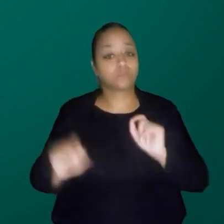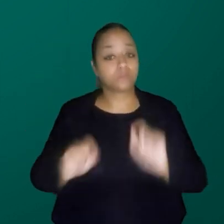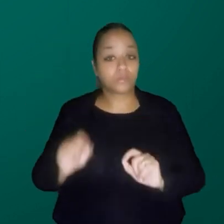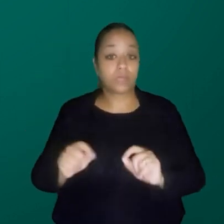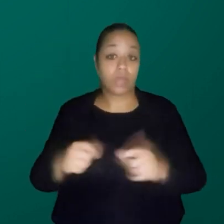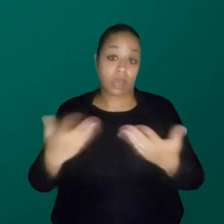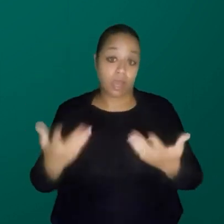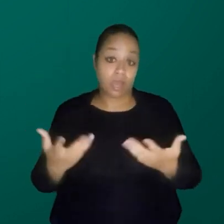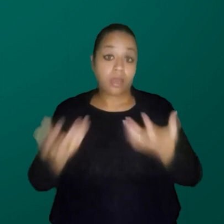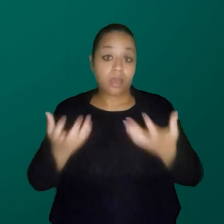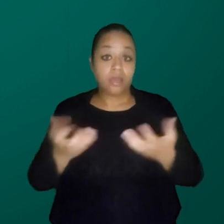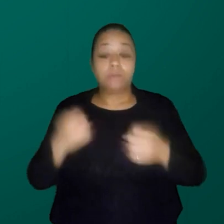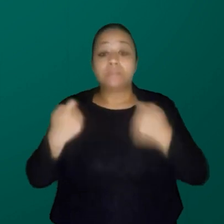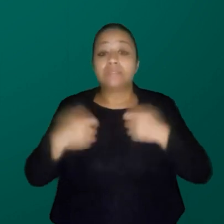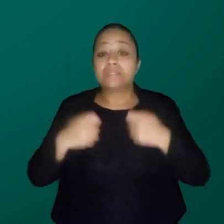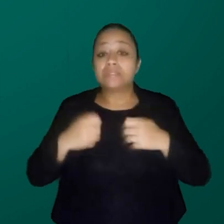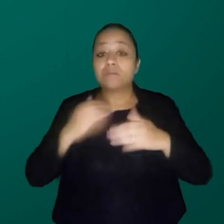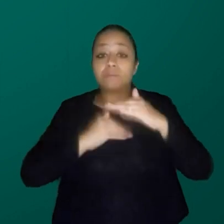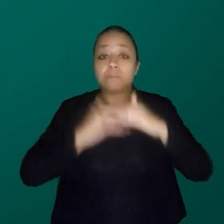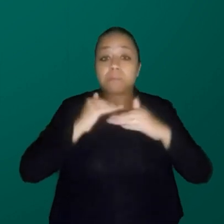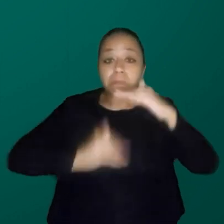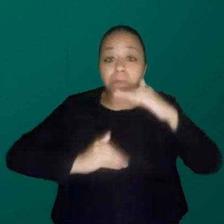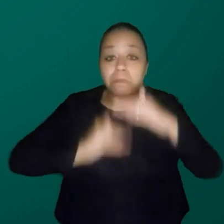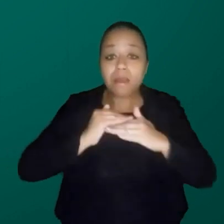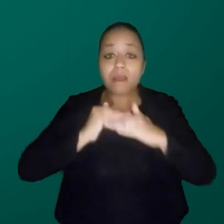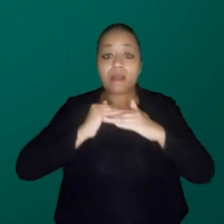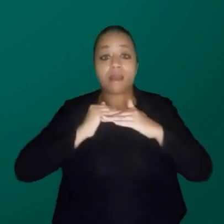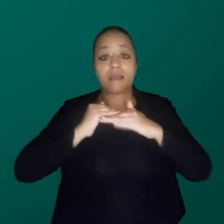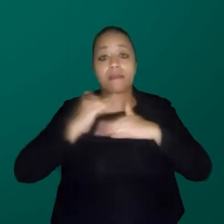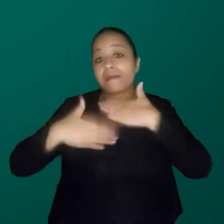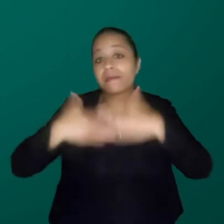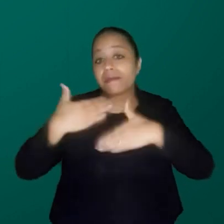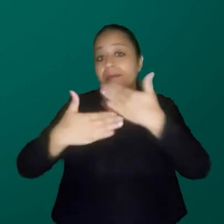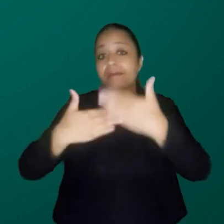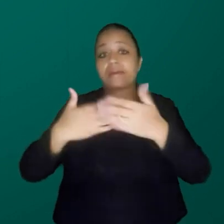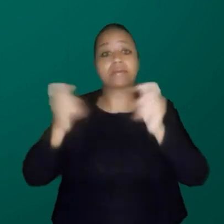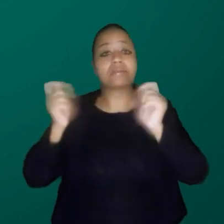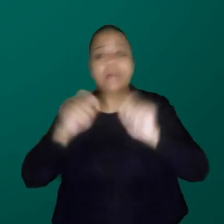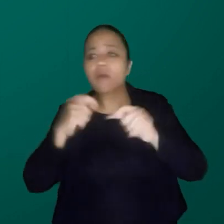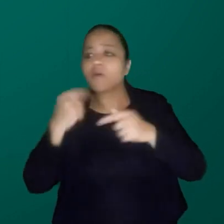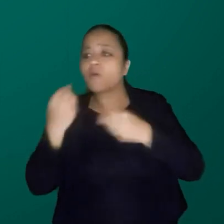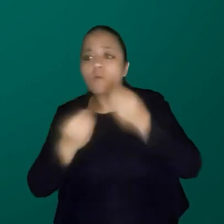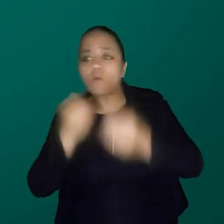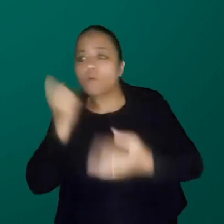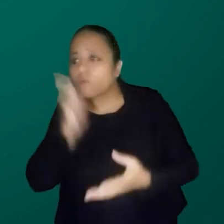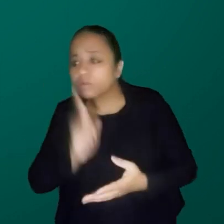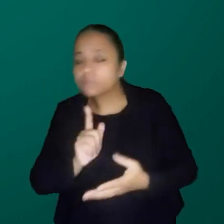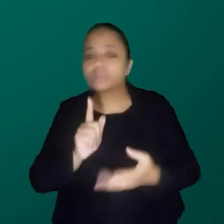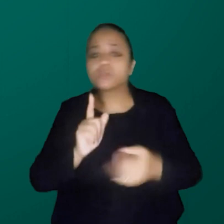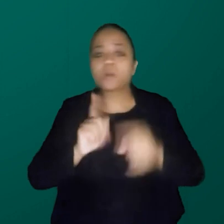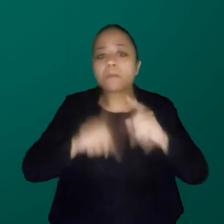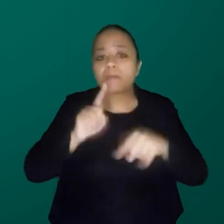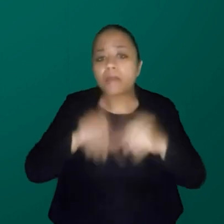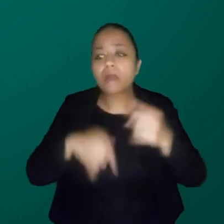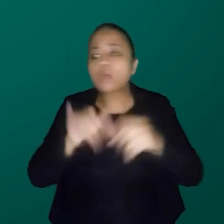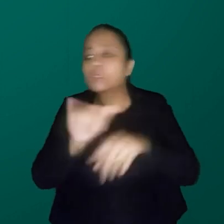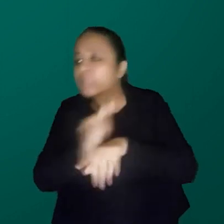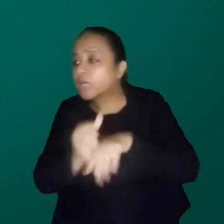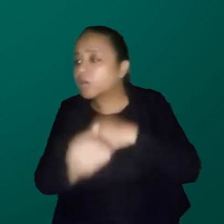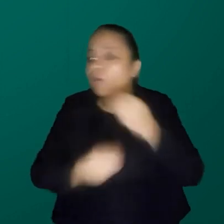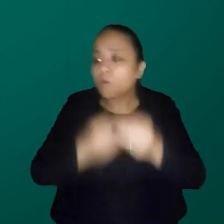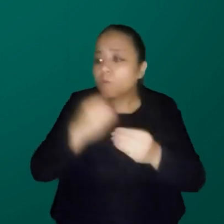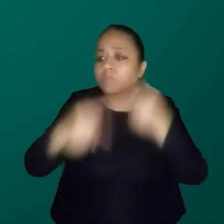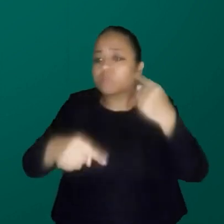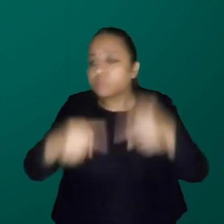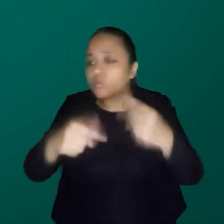mas aí eu preciso construir a equidade. para chegar lá. Como é que eu chego lá? Qual é o instrumento político de chegar lá? É